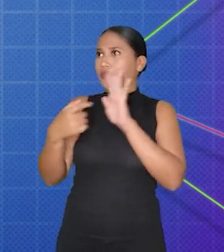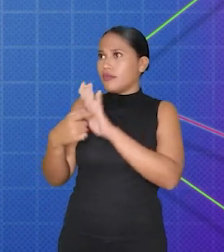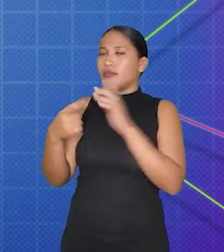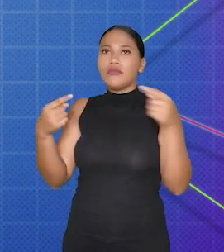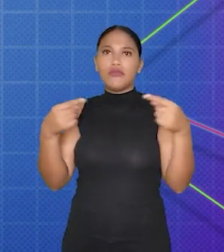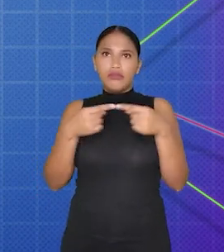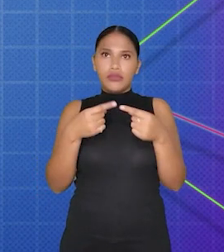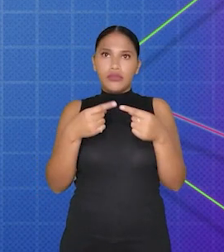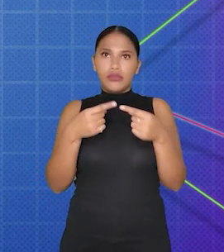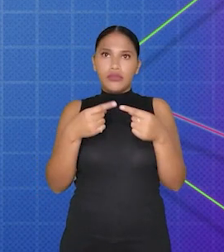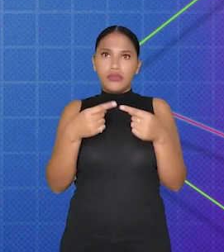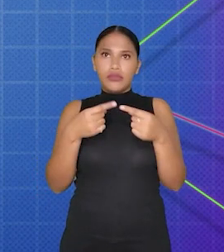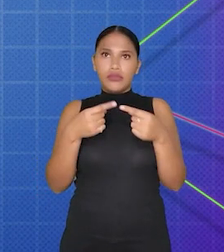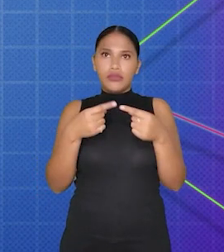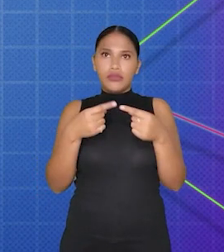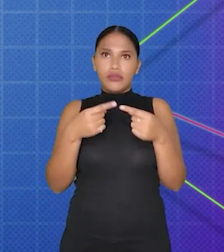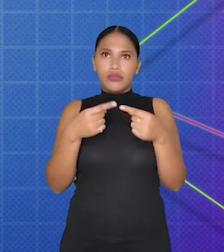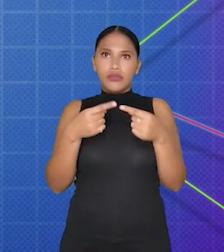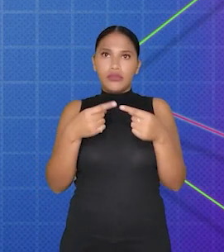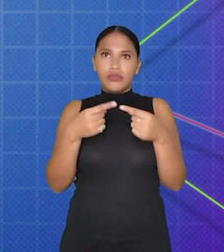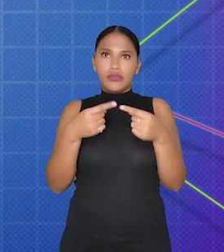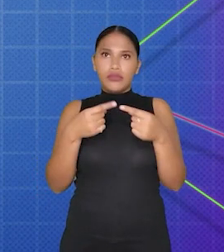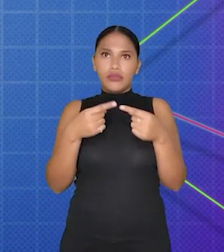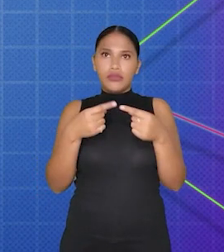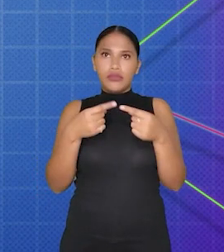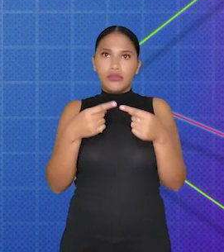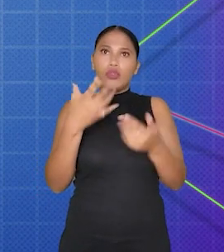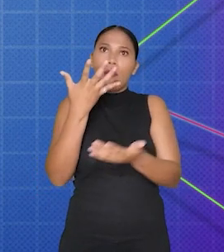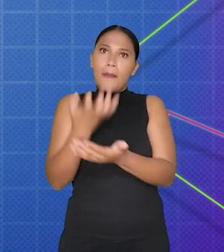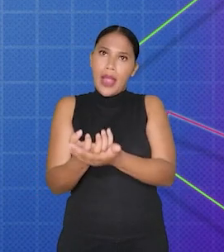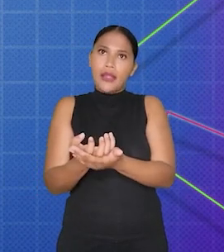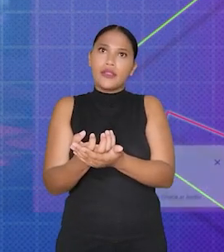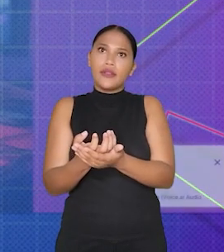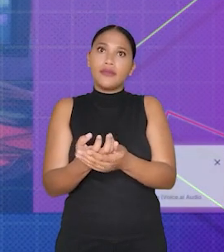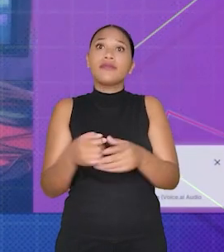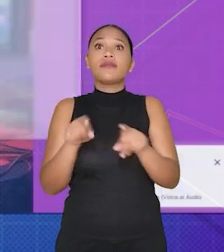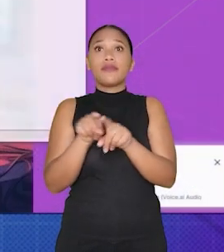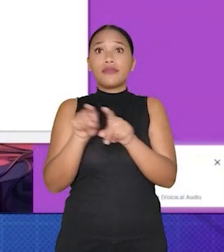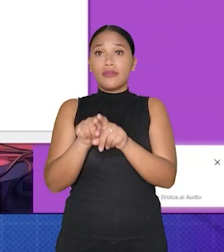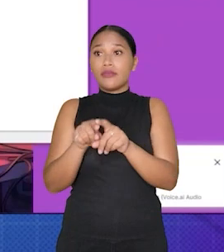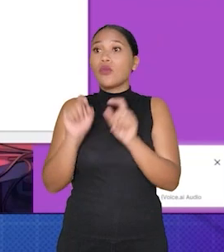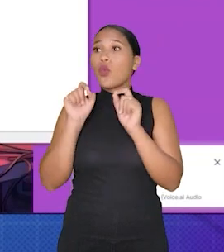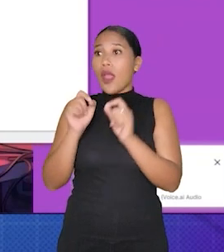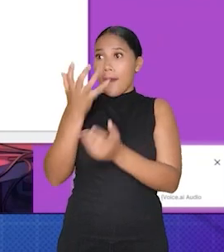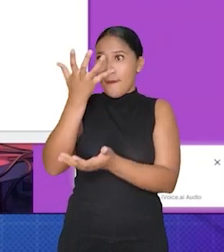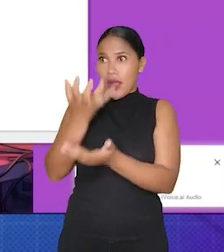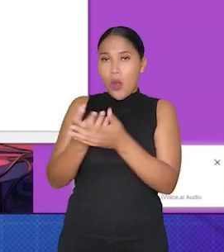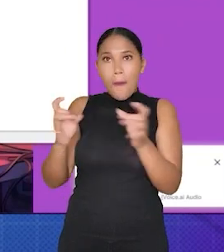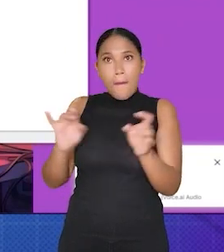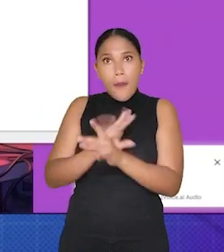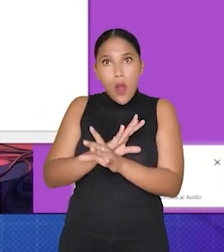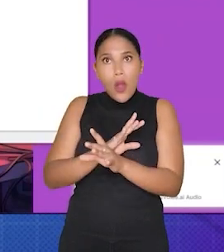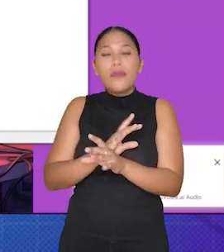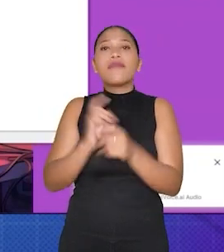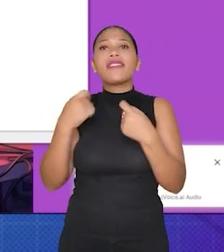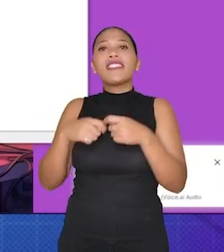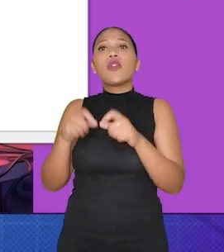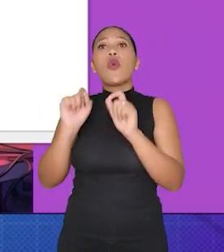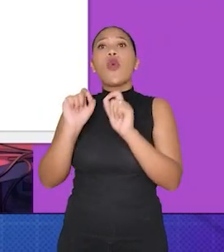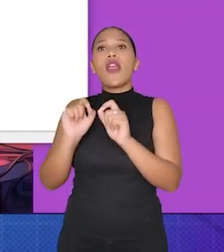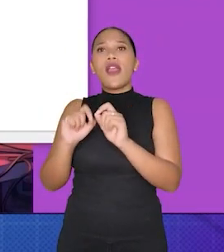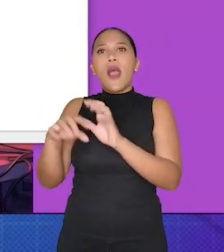você está usando. Compartilhamento de tela. O professor vai descrever cada passo. Descompacte o arquivo. Depois de baixar o plugin,